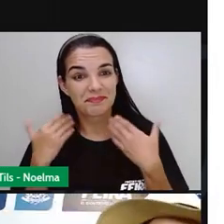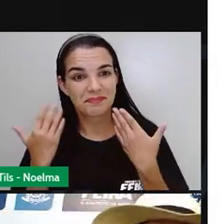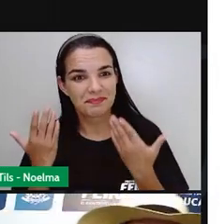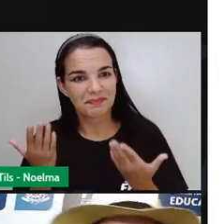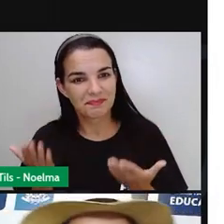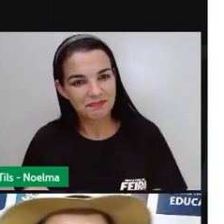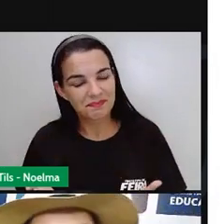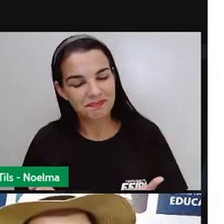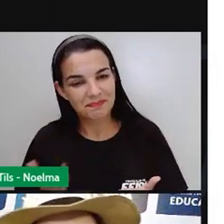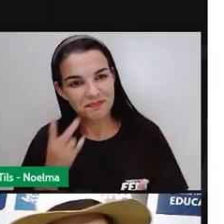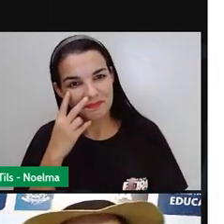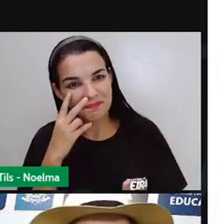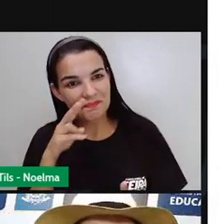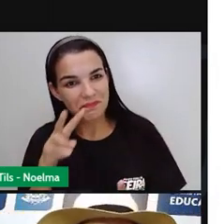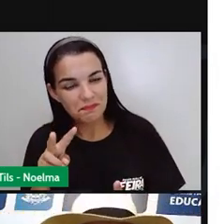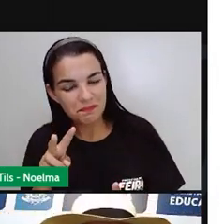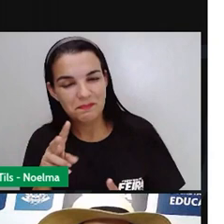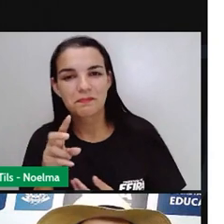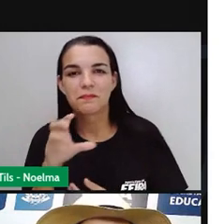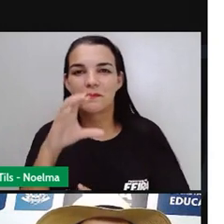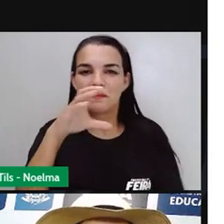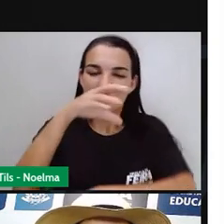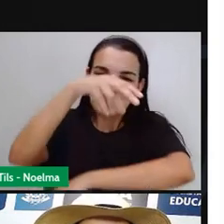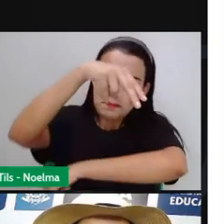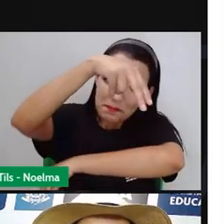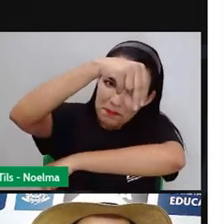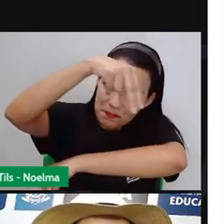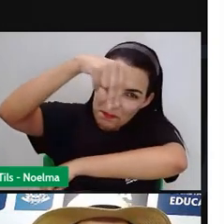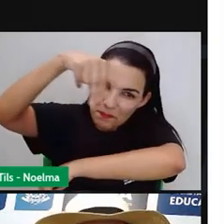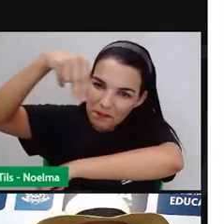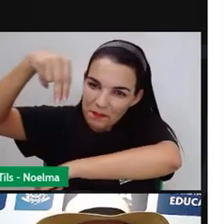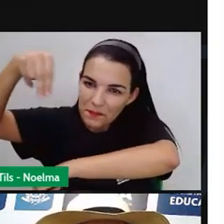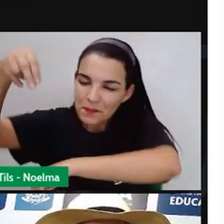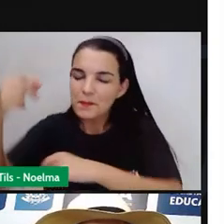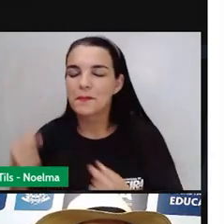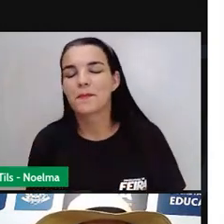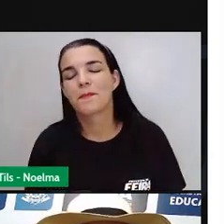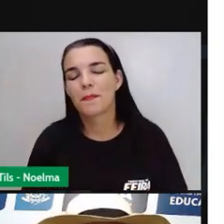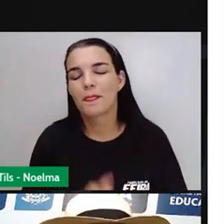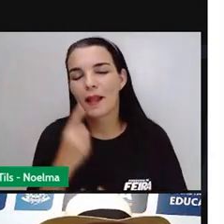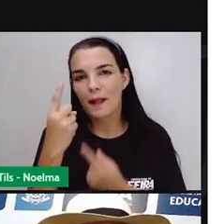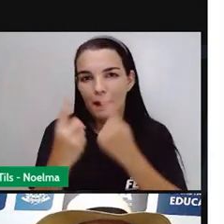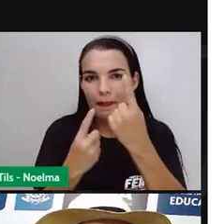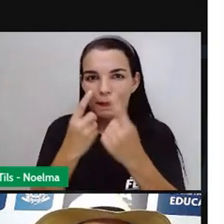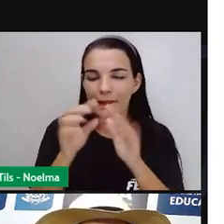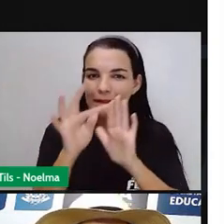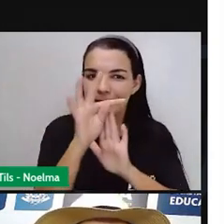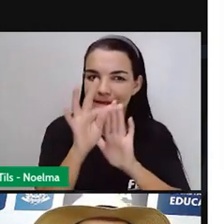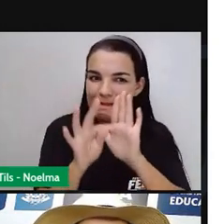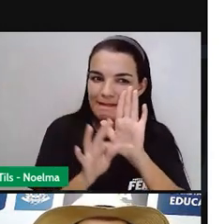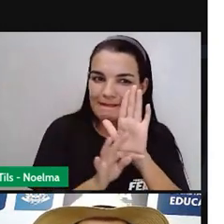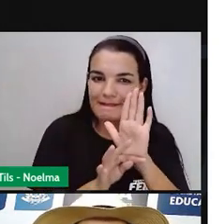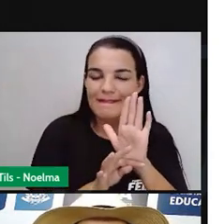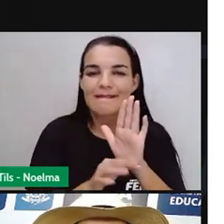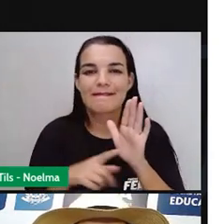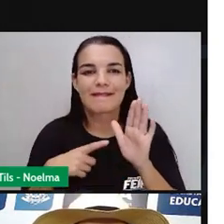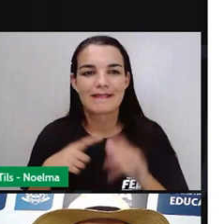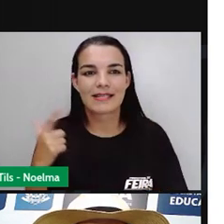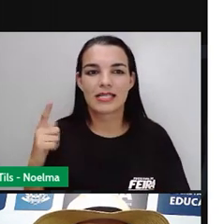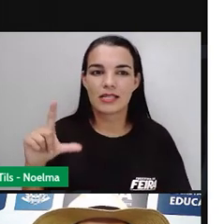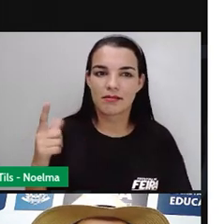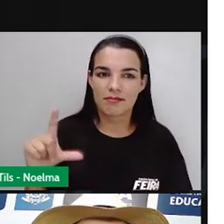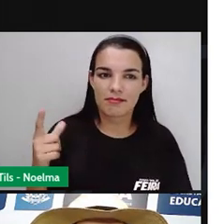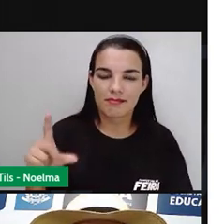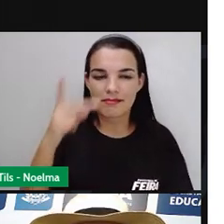E é isso, gente. Nós falamos aqui sobre alguns textos que fazem parte da literatura